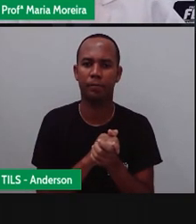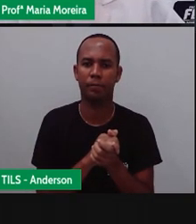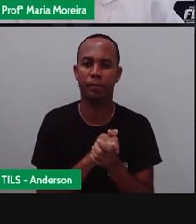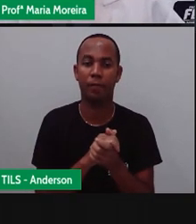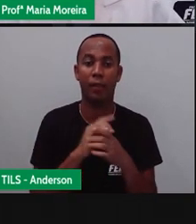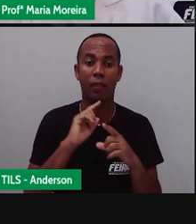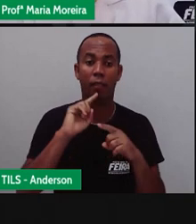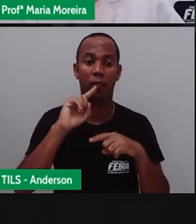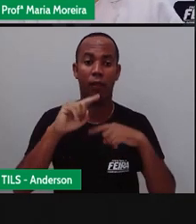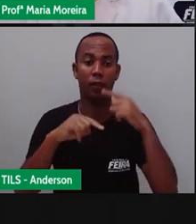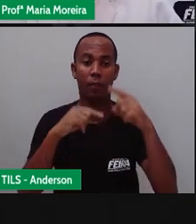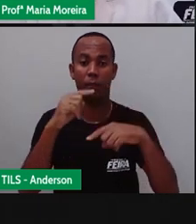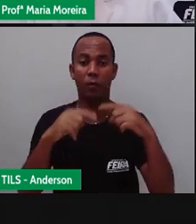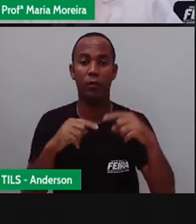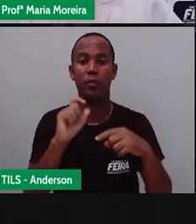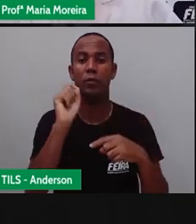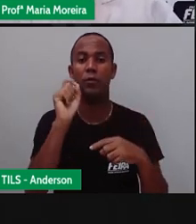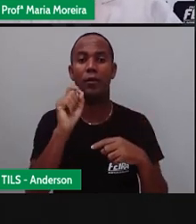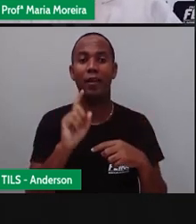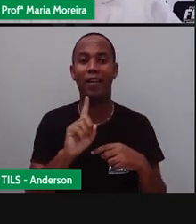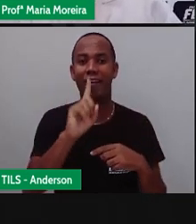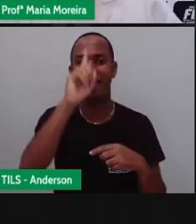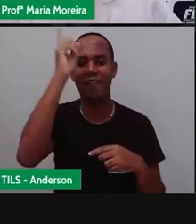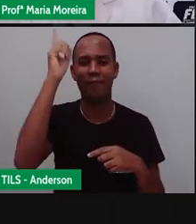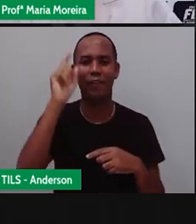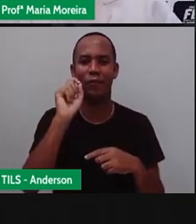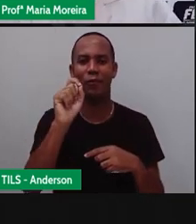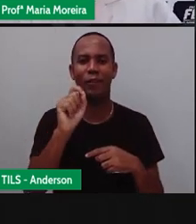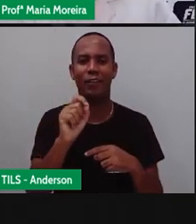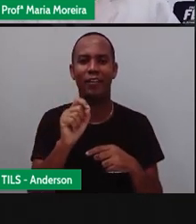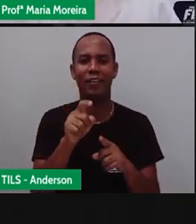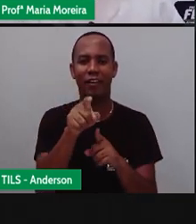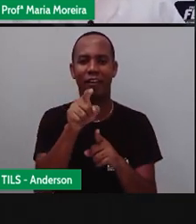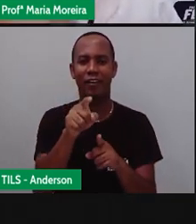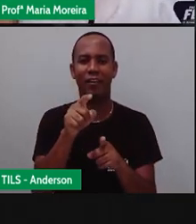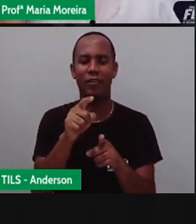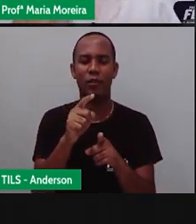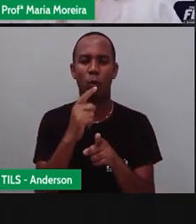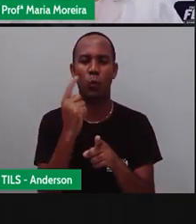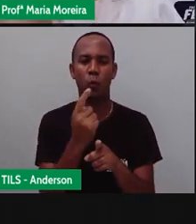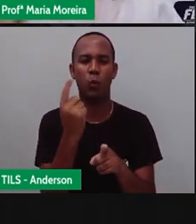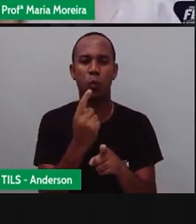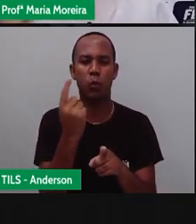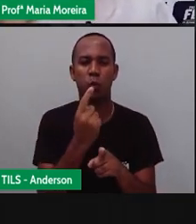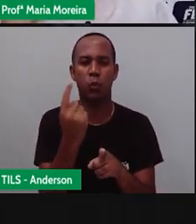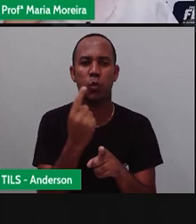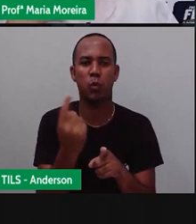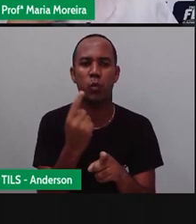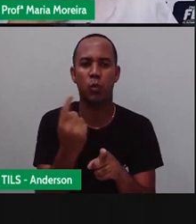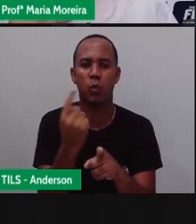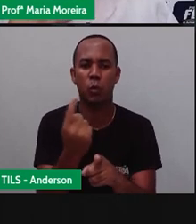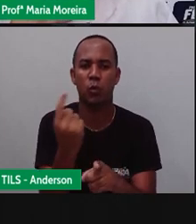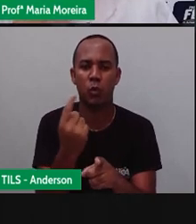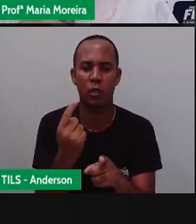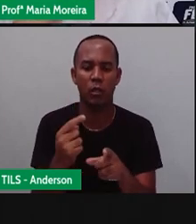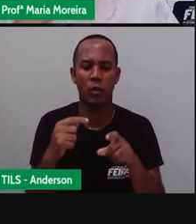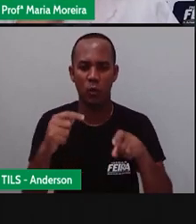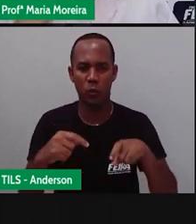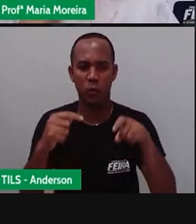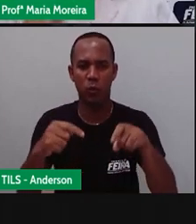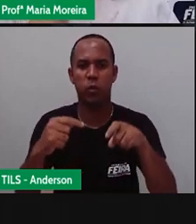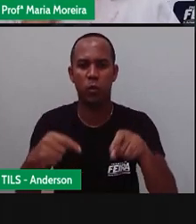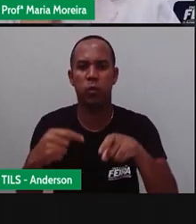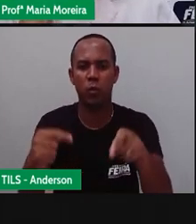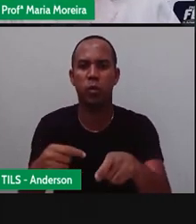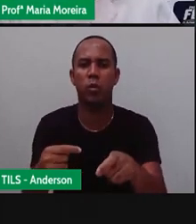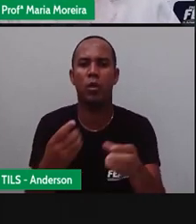Bom, depois, né? Com a invenção da máquina a vapor. O é a máquina a vapor? Era uma máquina que fazia